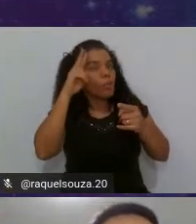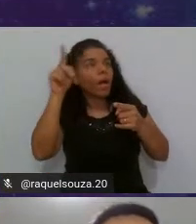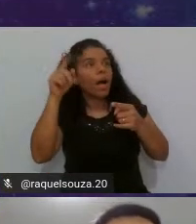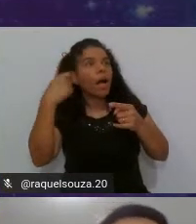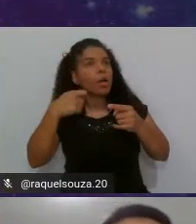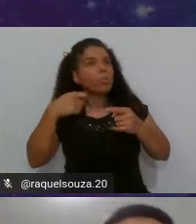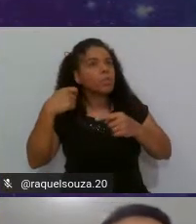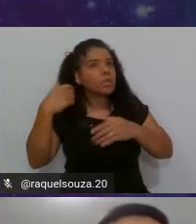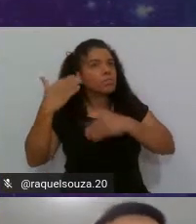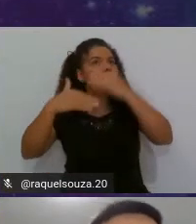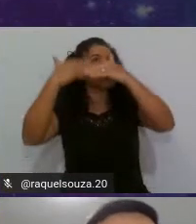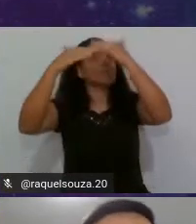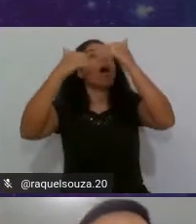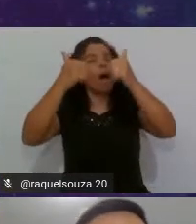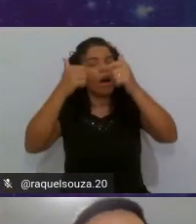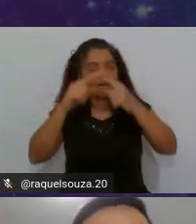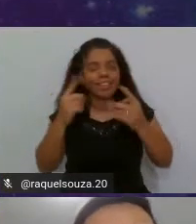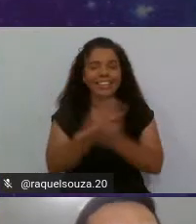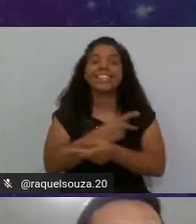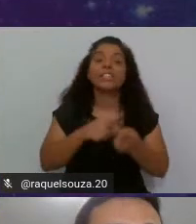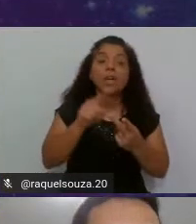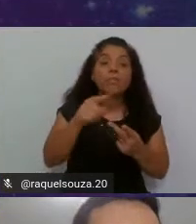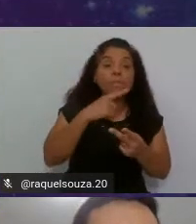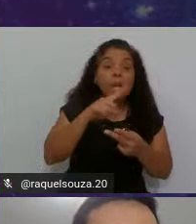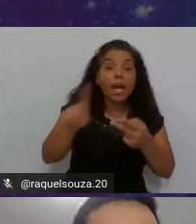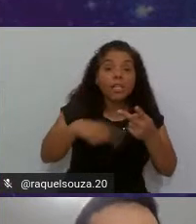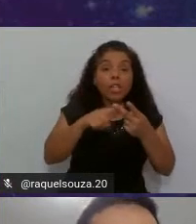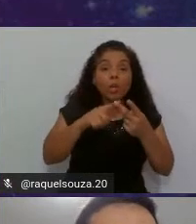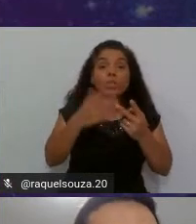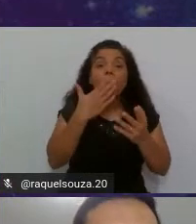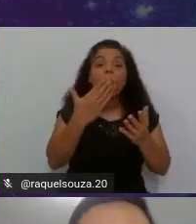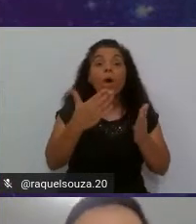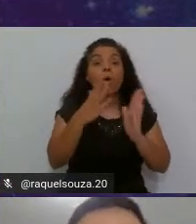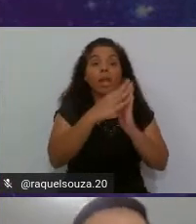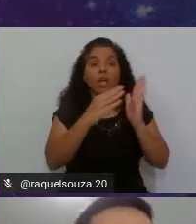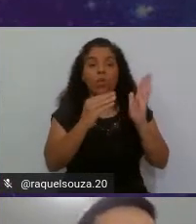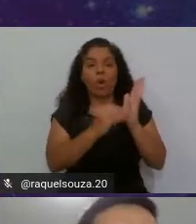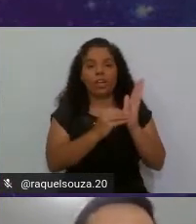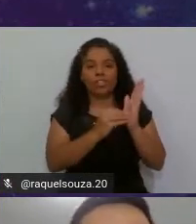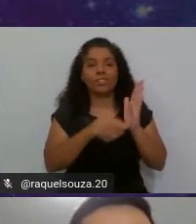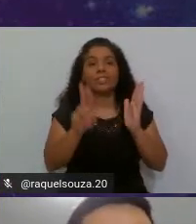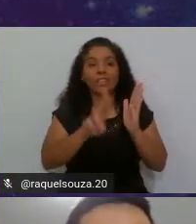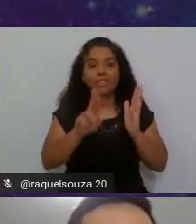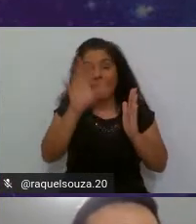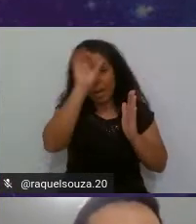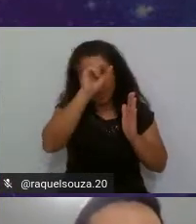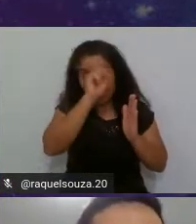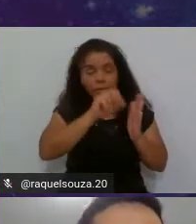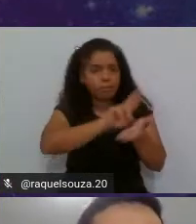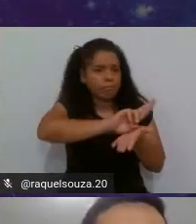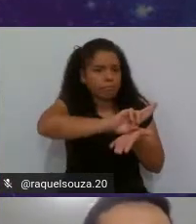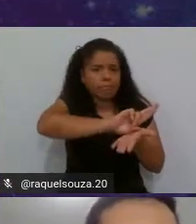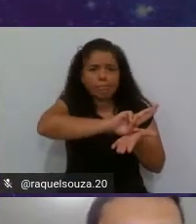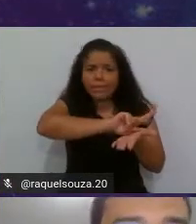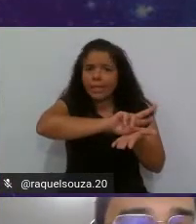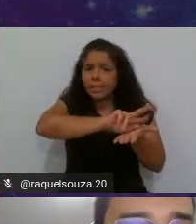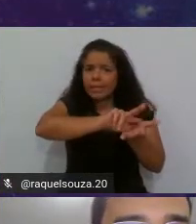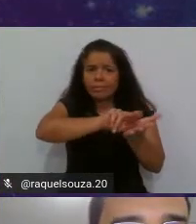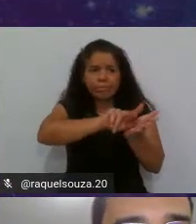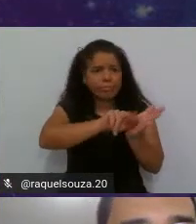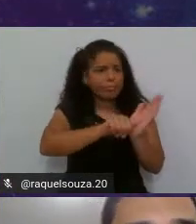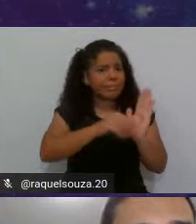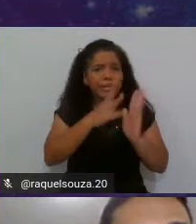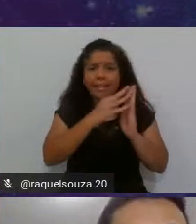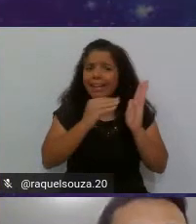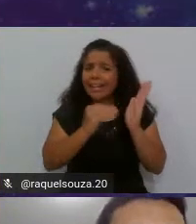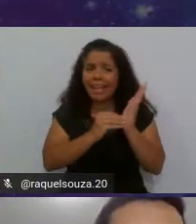A segunda etapa é você definir qual a linguagem que você vai aprender. Existem aí dezenas de linguagens, cada dia surge uma